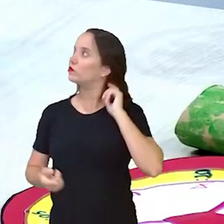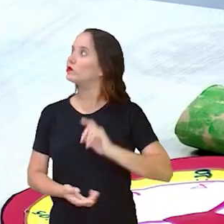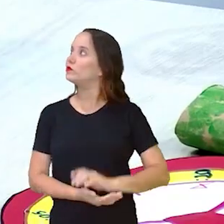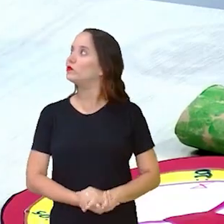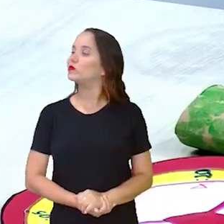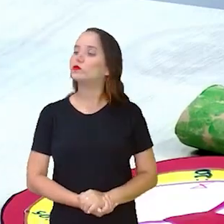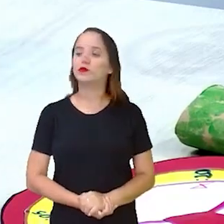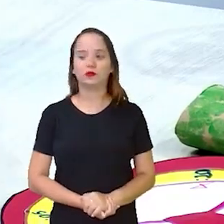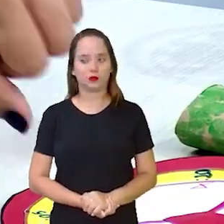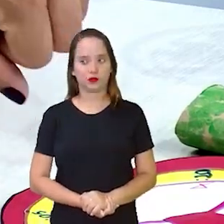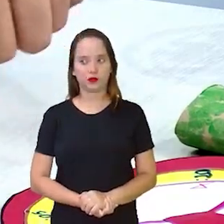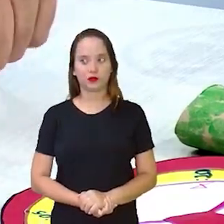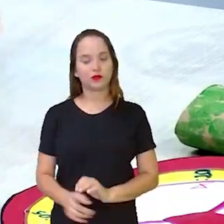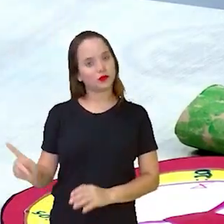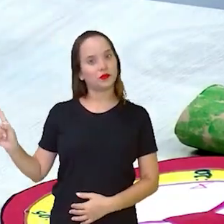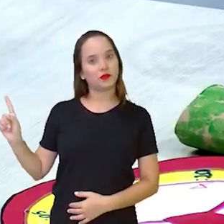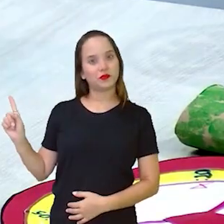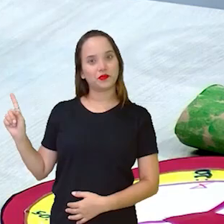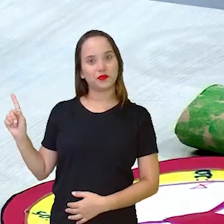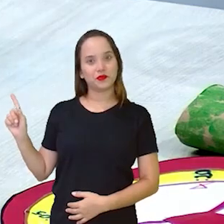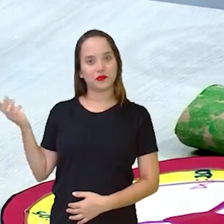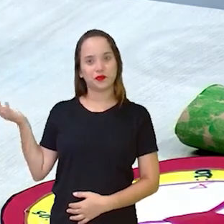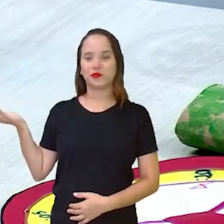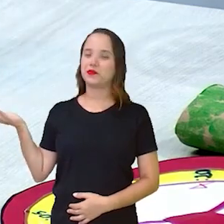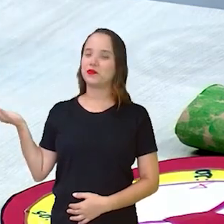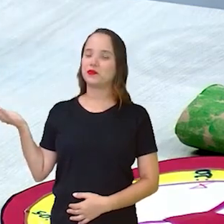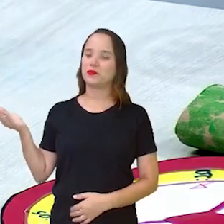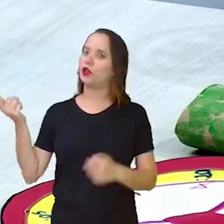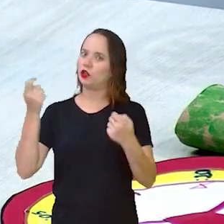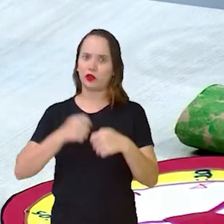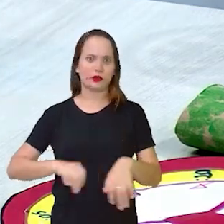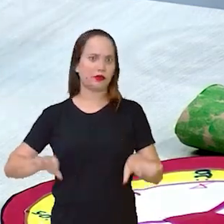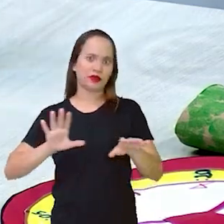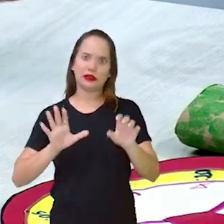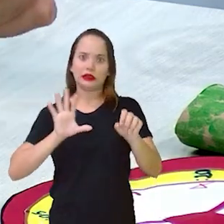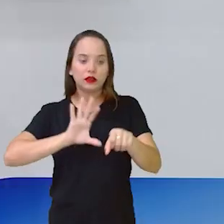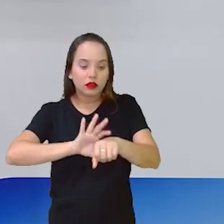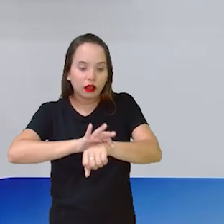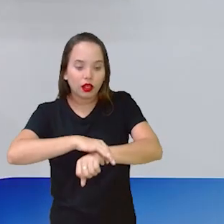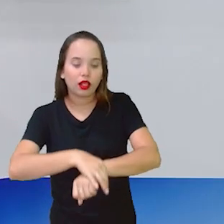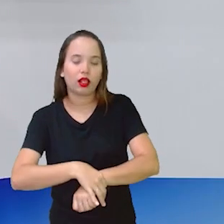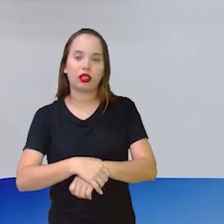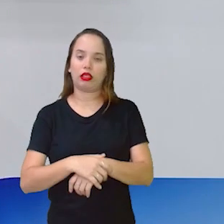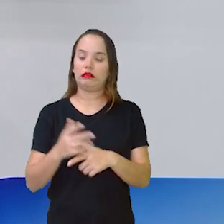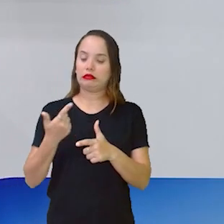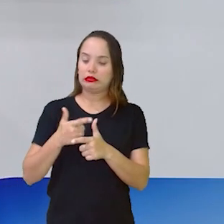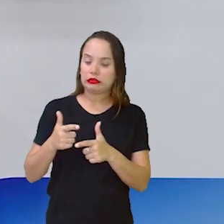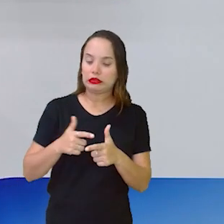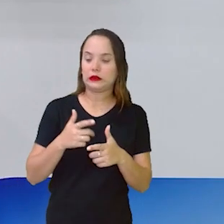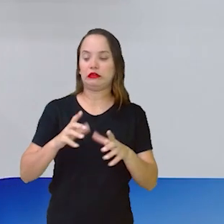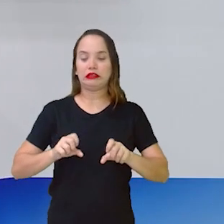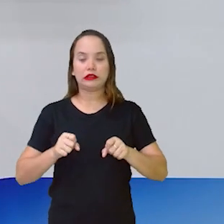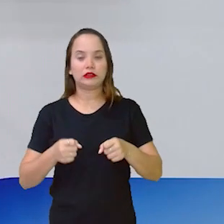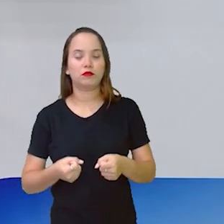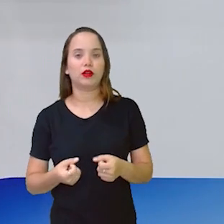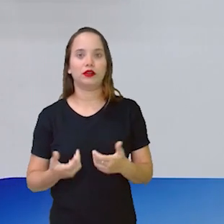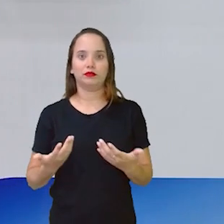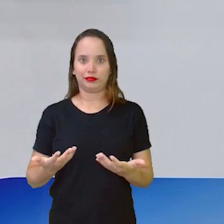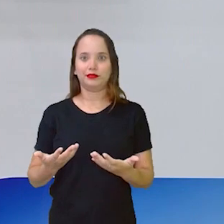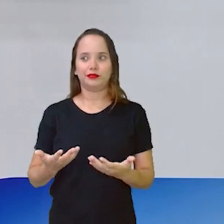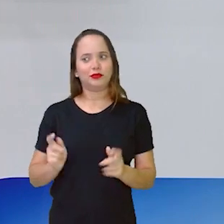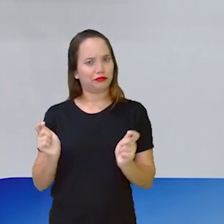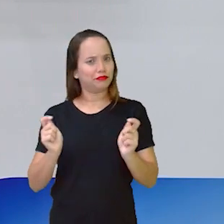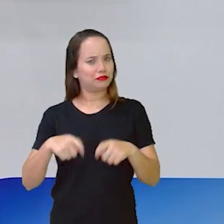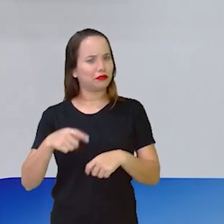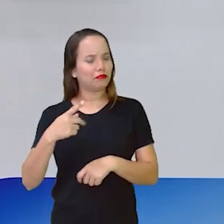E aí, ó, fica assim, Não precisa nem fechar. Tá vendo? Ela já segura. E dá certinho no braço